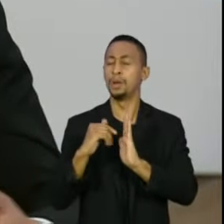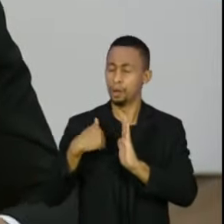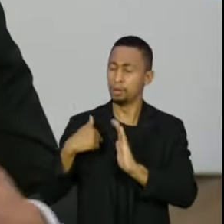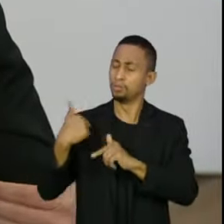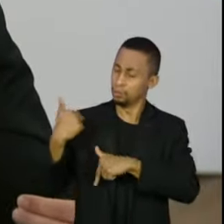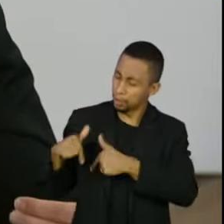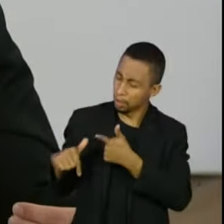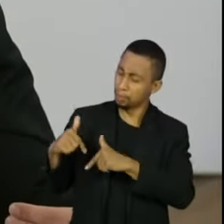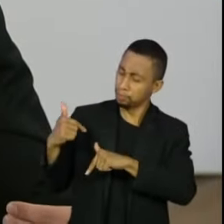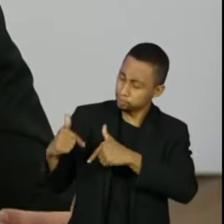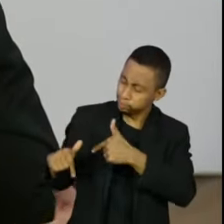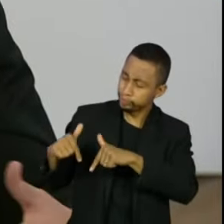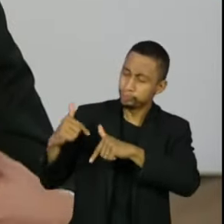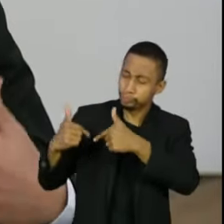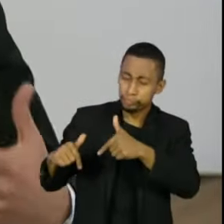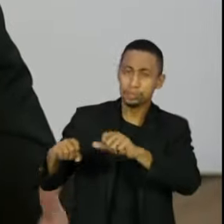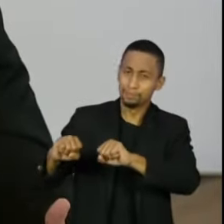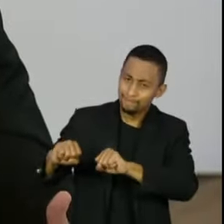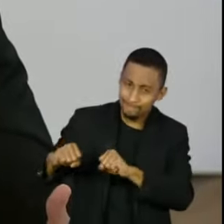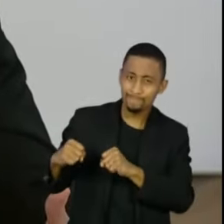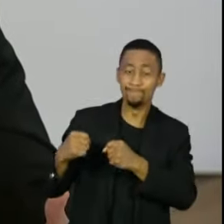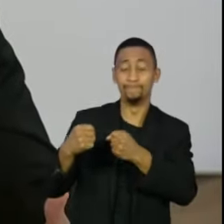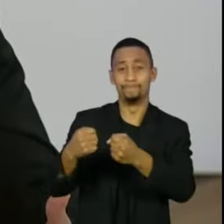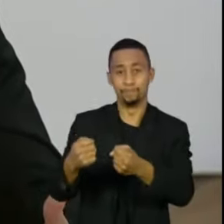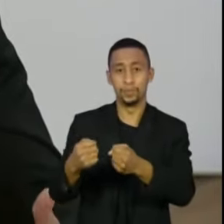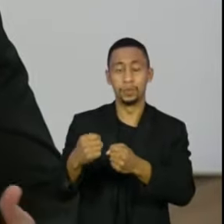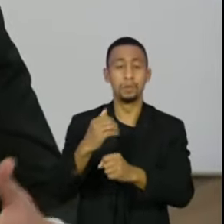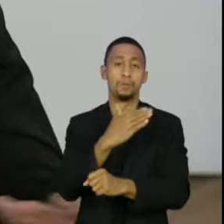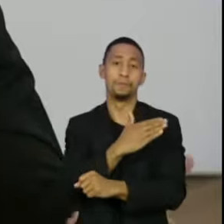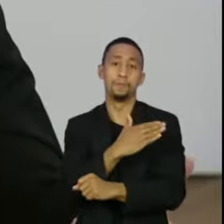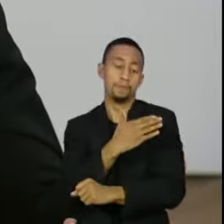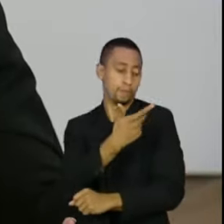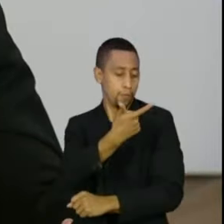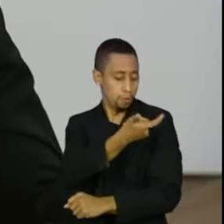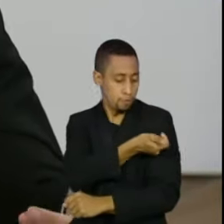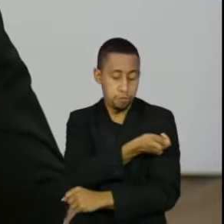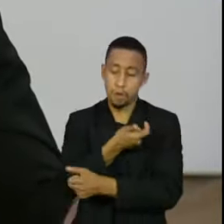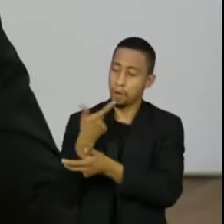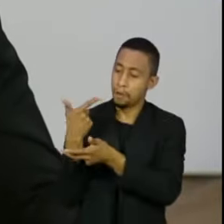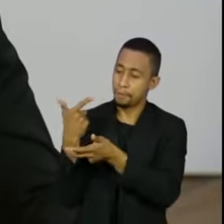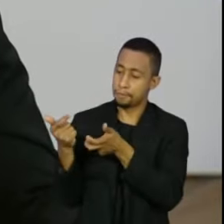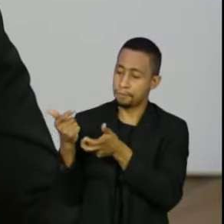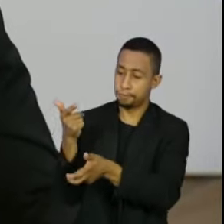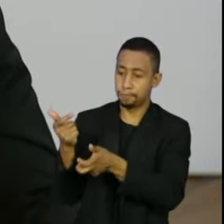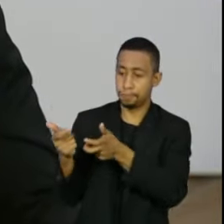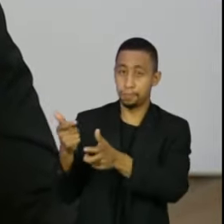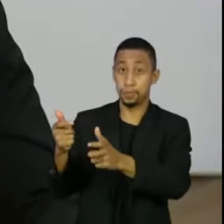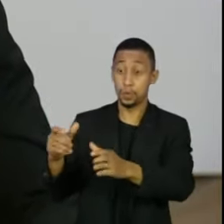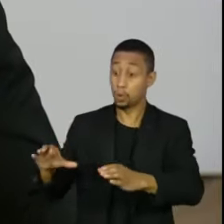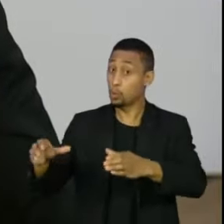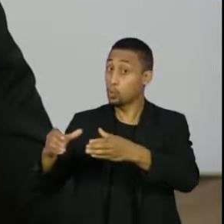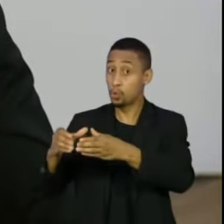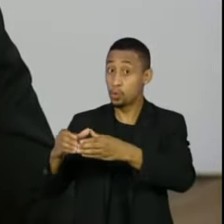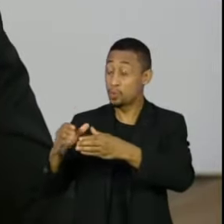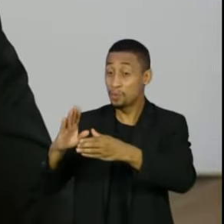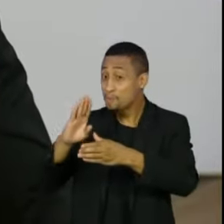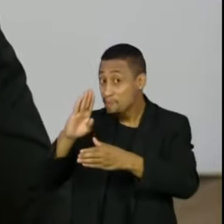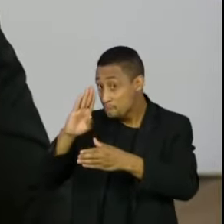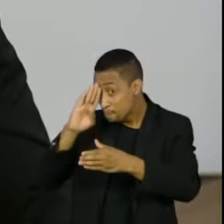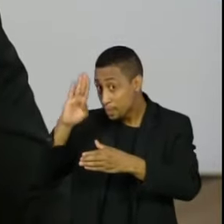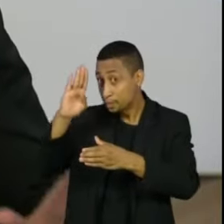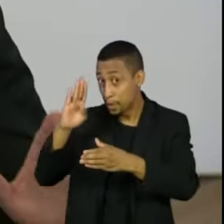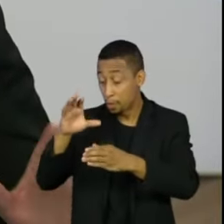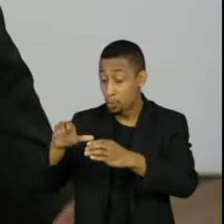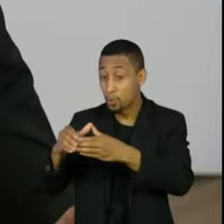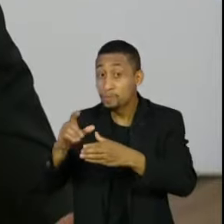constantemente, todo o Senado também, para que haja imunização o máximo possível das pessoas, especialmente do grupo de risco. E assim que isso acontecer,